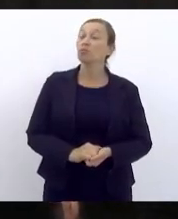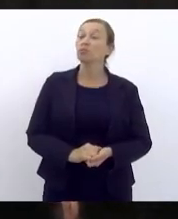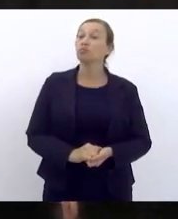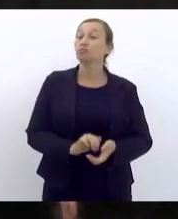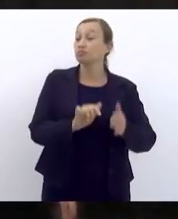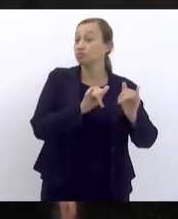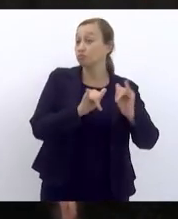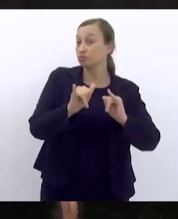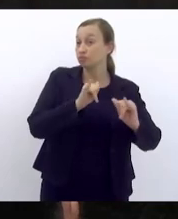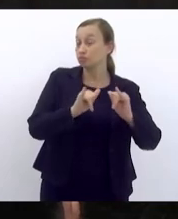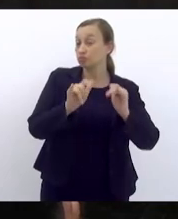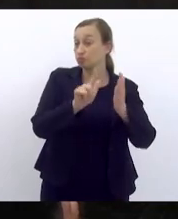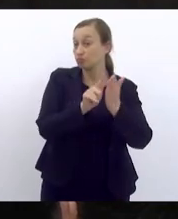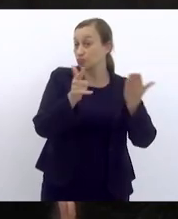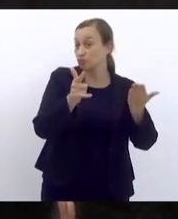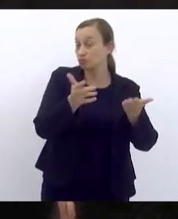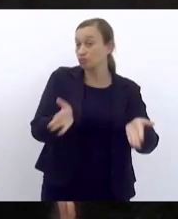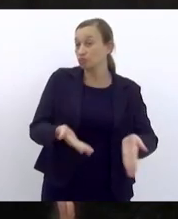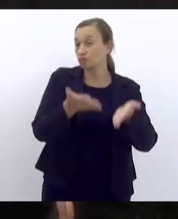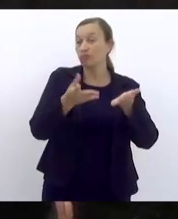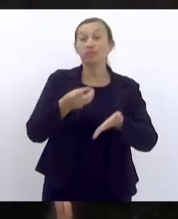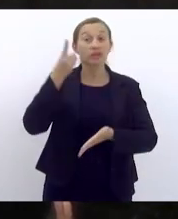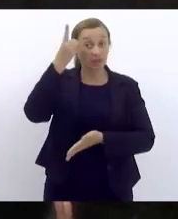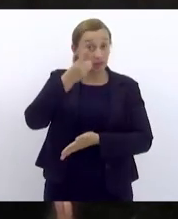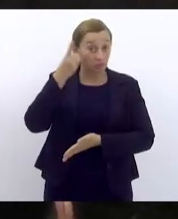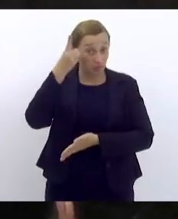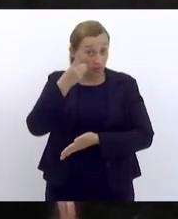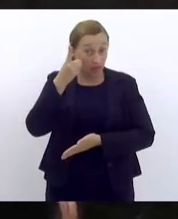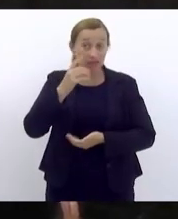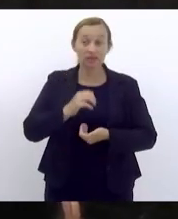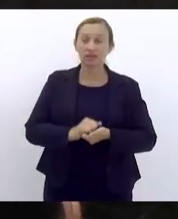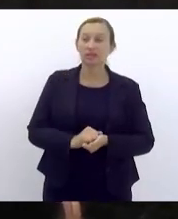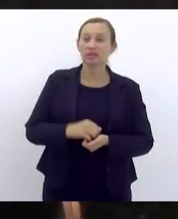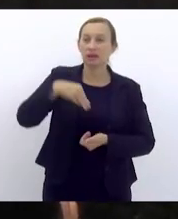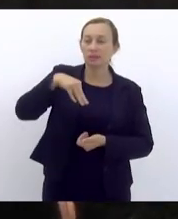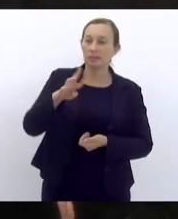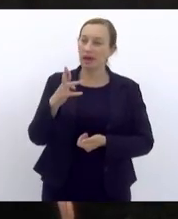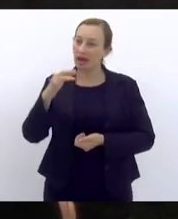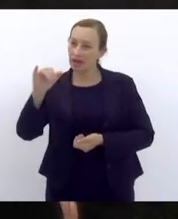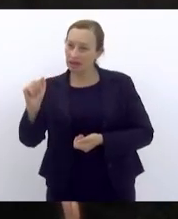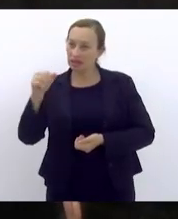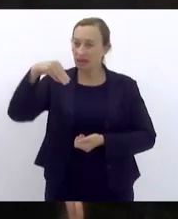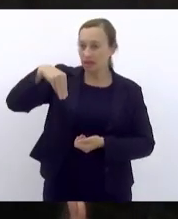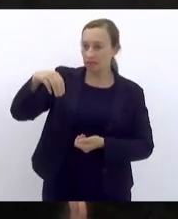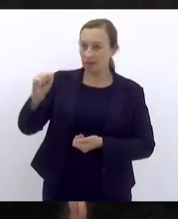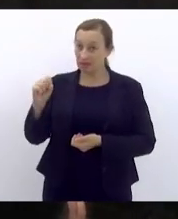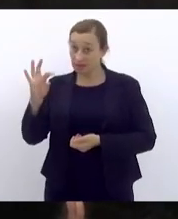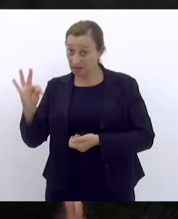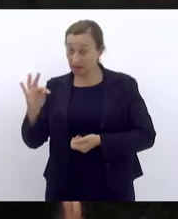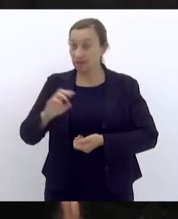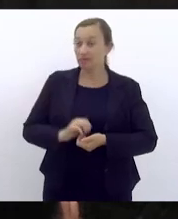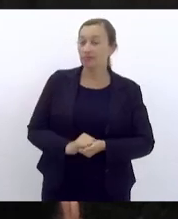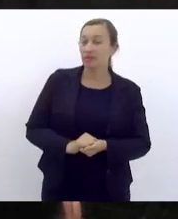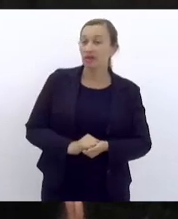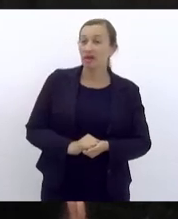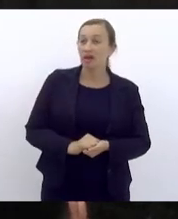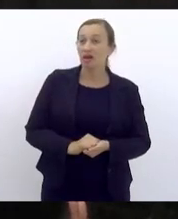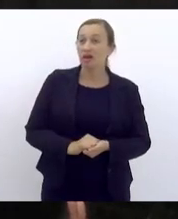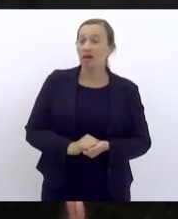de iniciativa da deputada Marina do MST ela